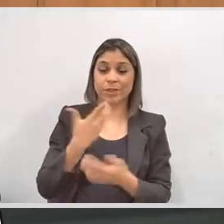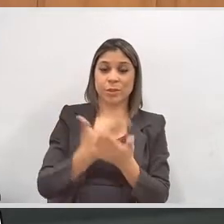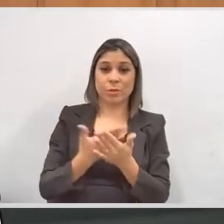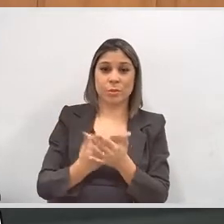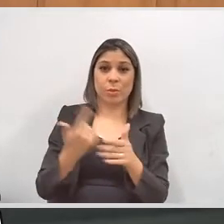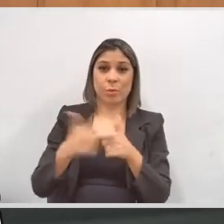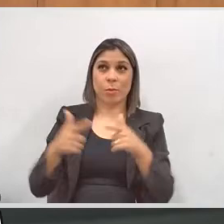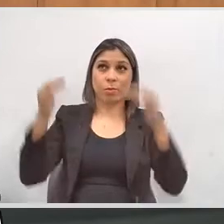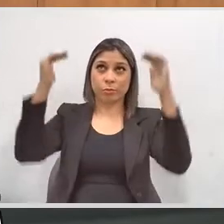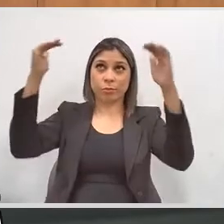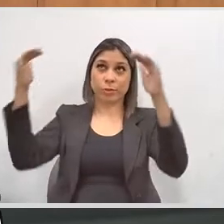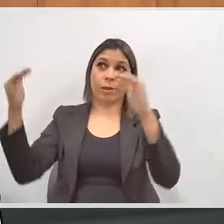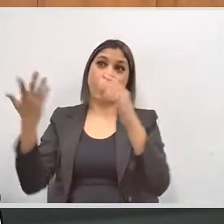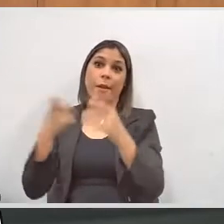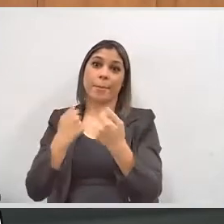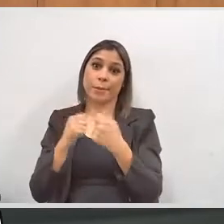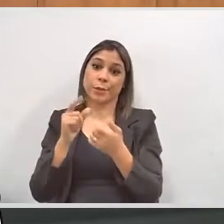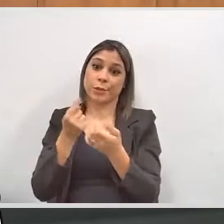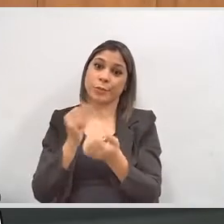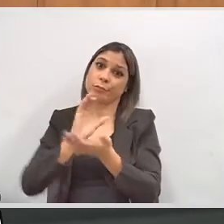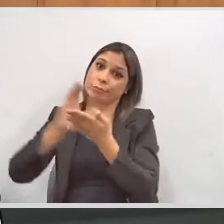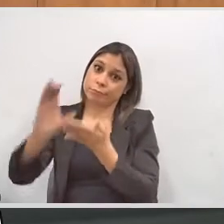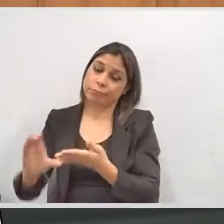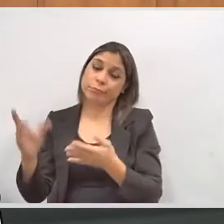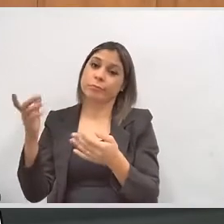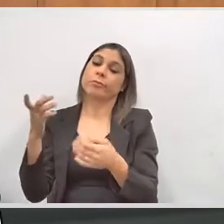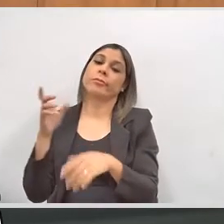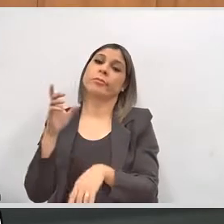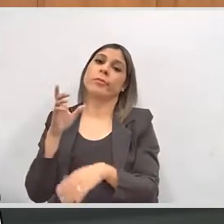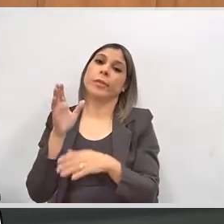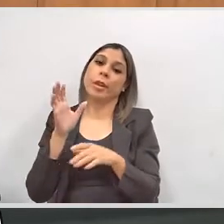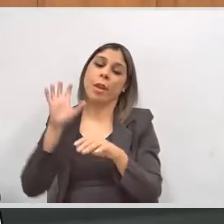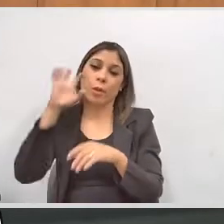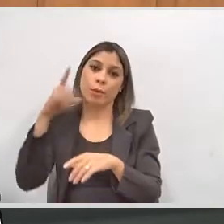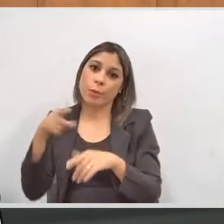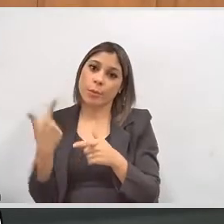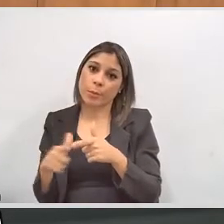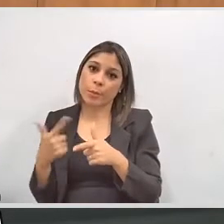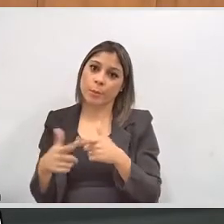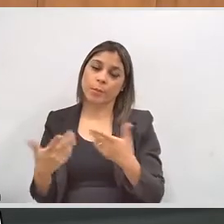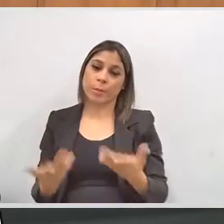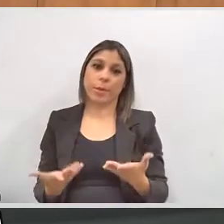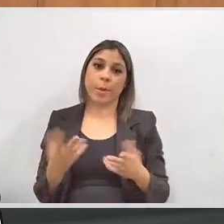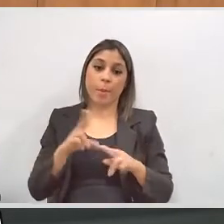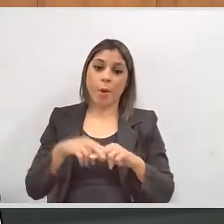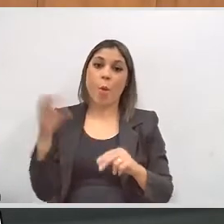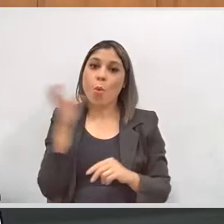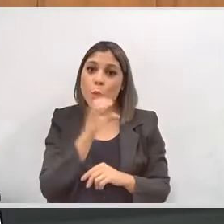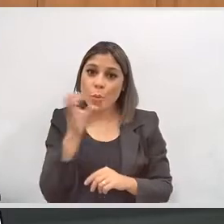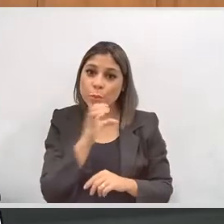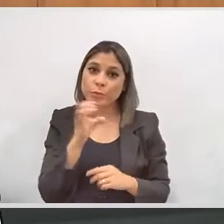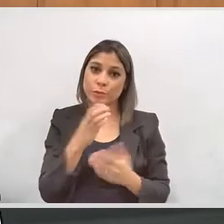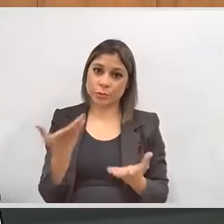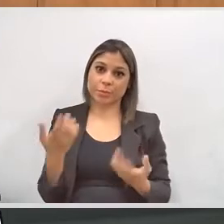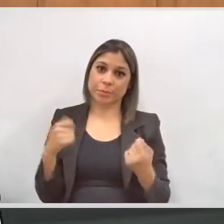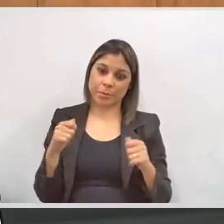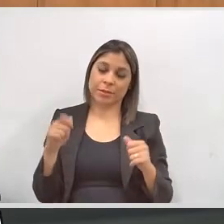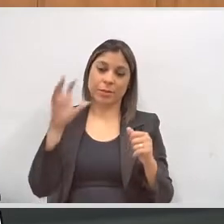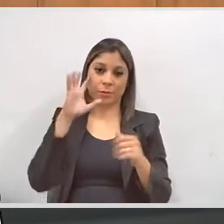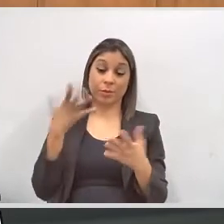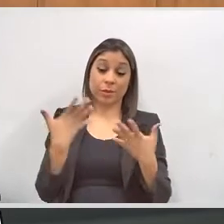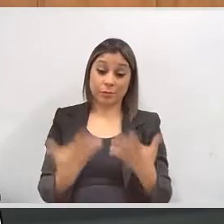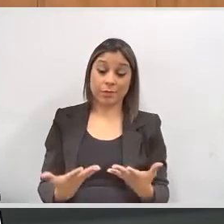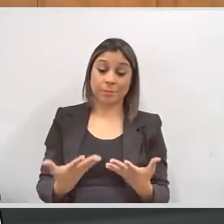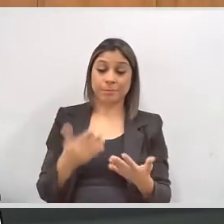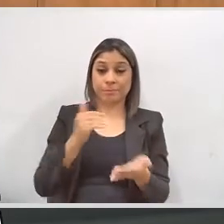telhado. Então, os recursos às vezes são definidos pela urgência das obras naquele